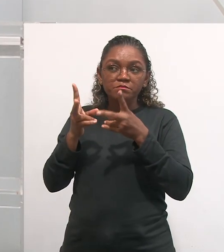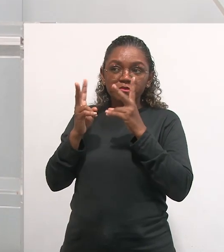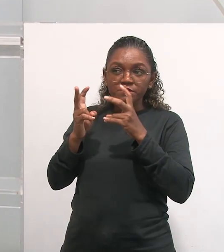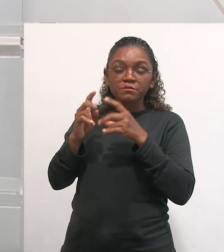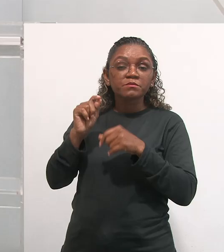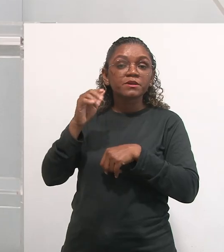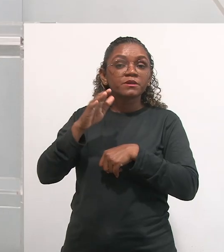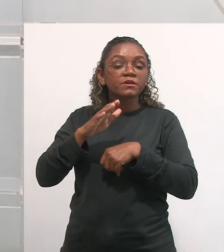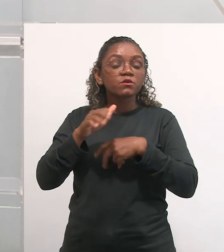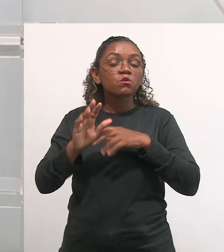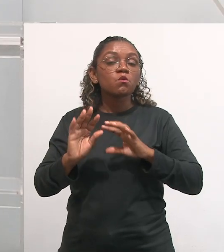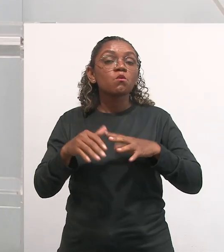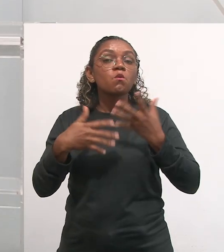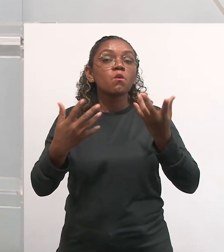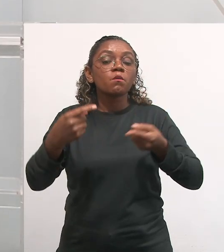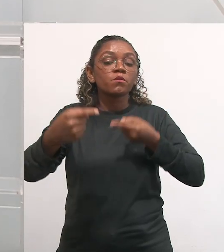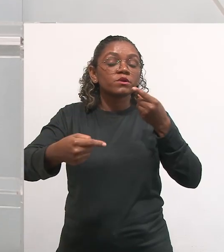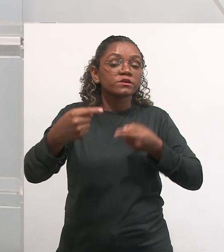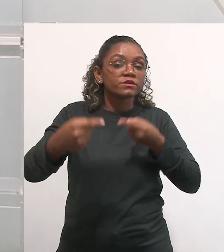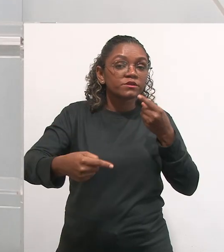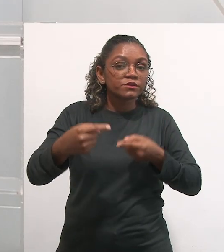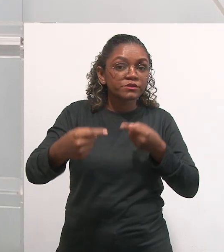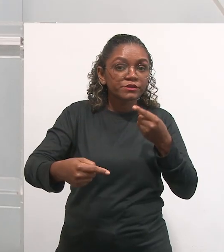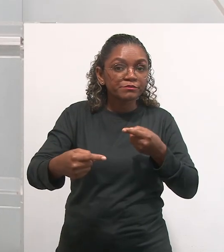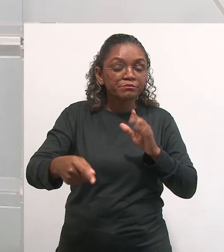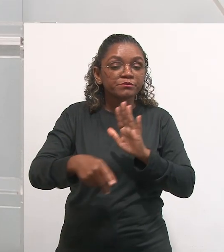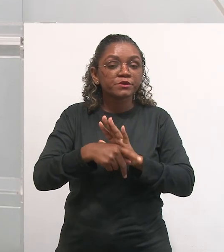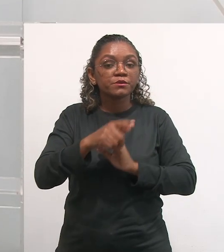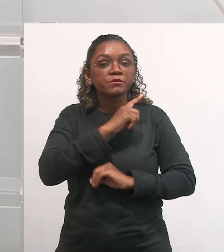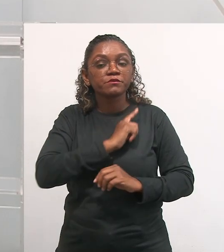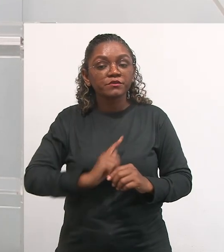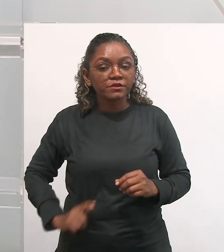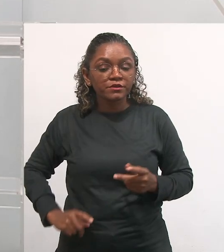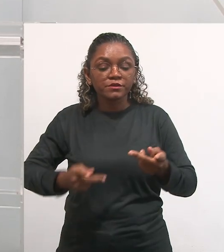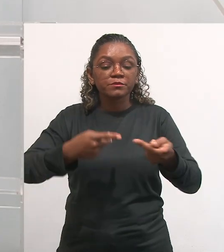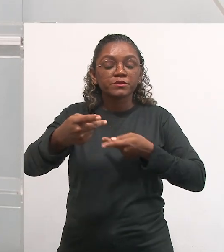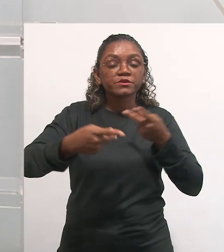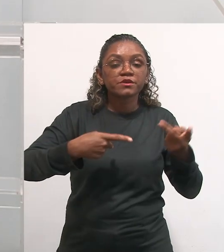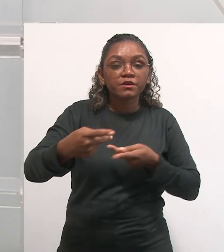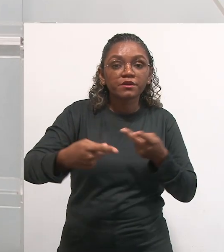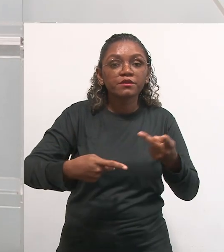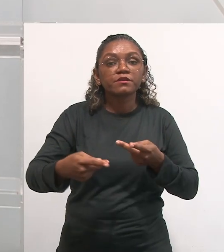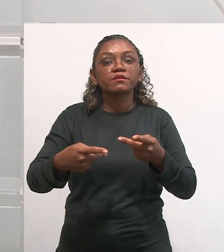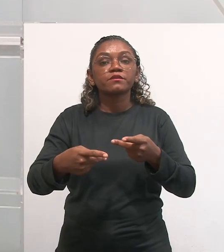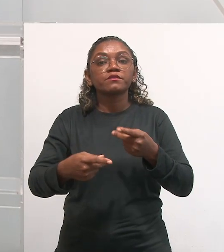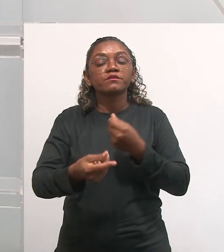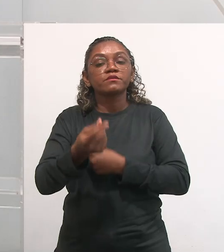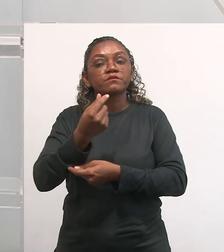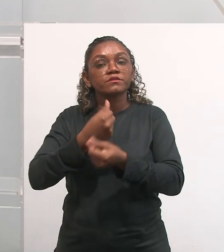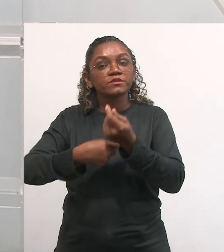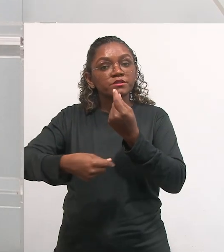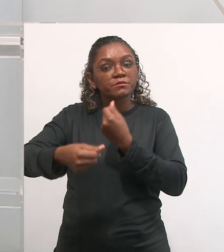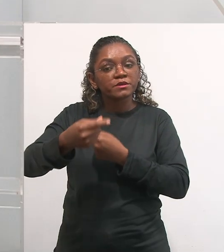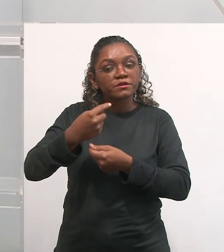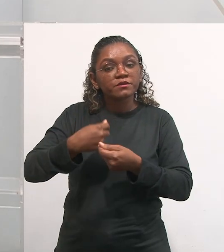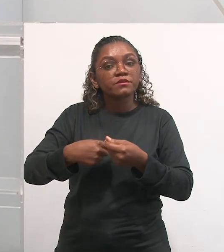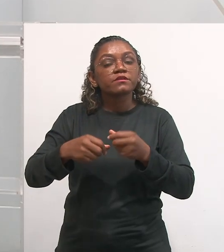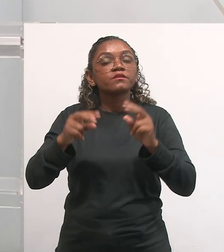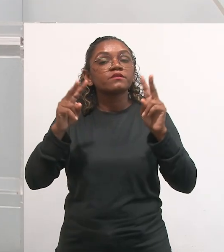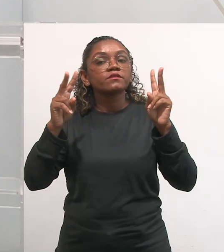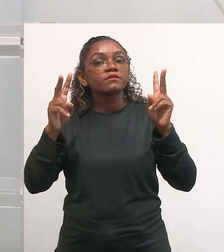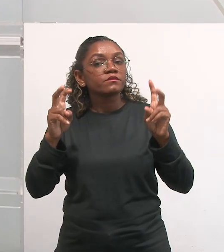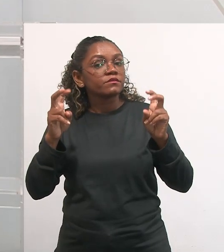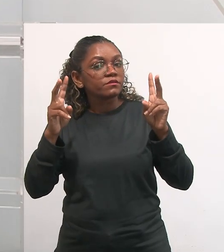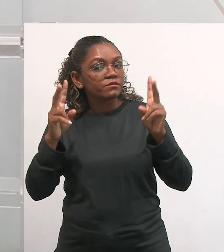ações, políticas de governo, programas, projetos, financiamentos, para